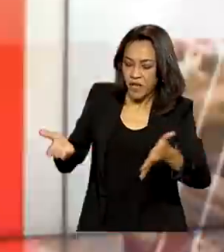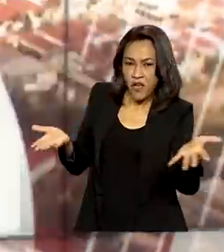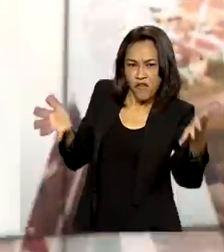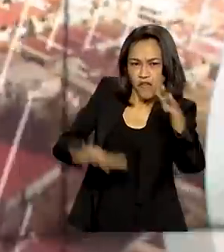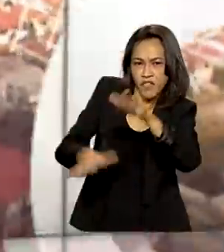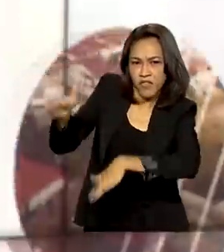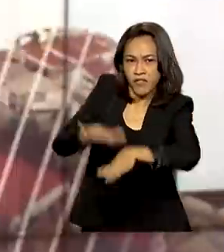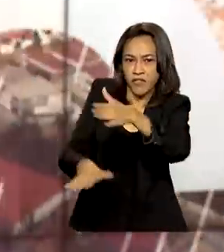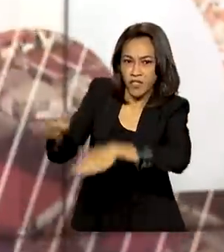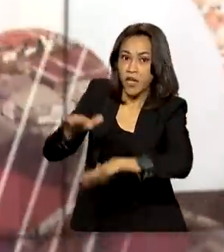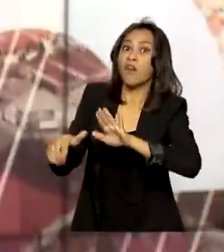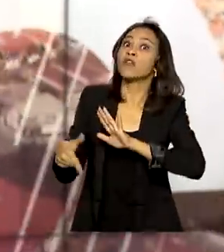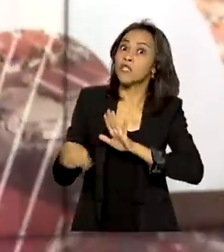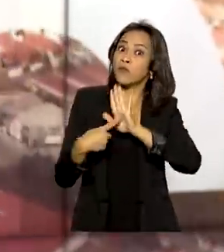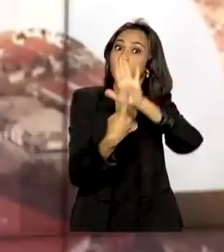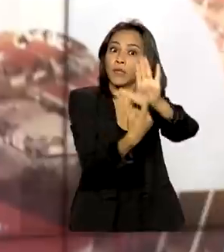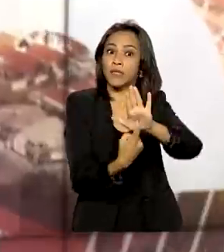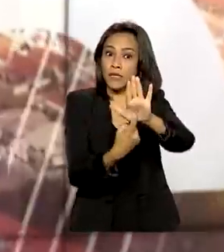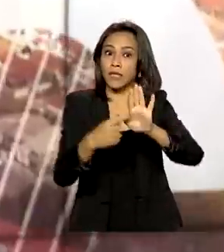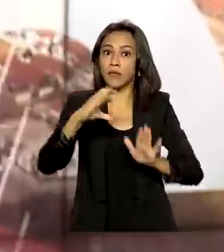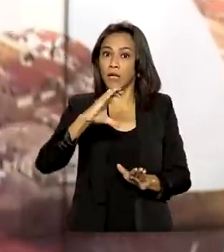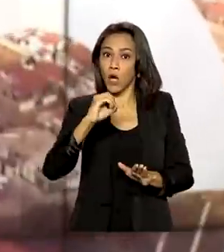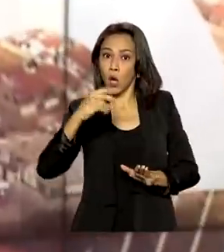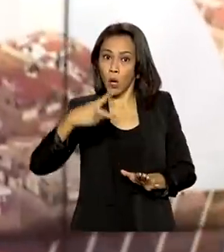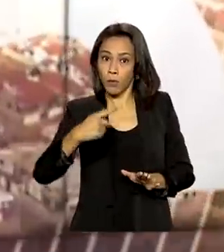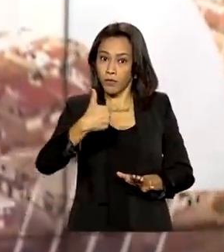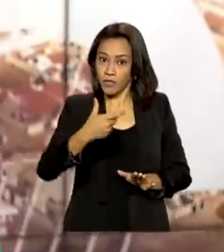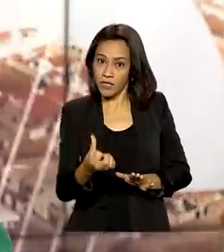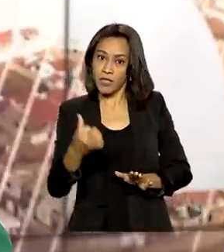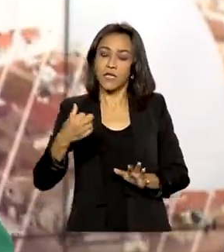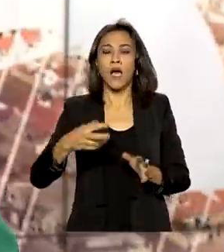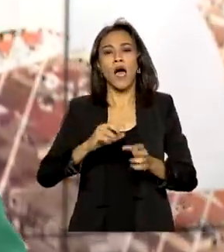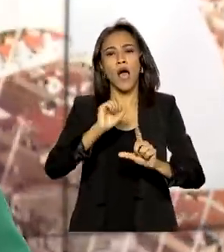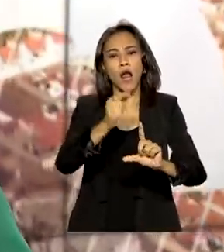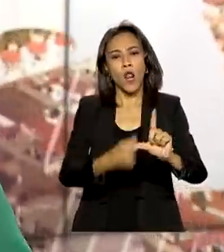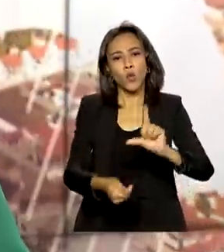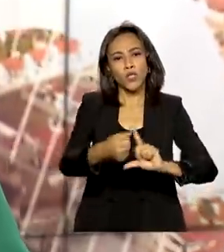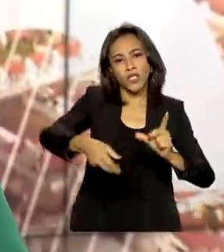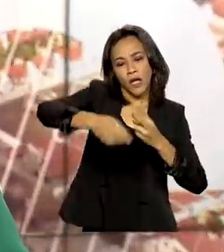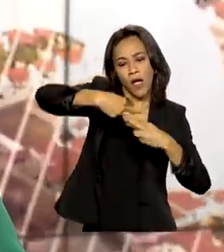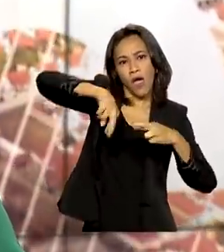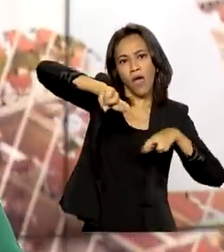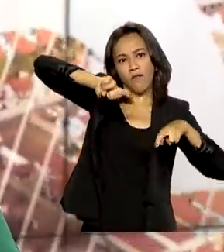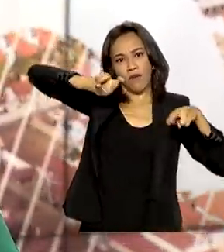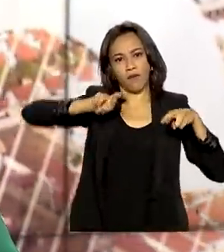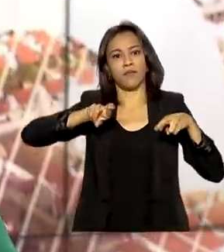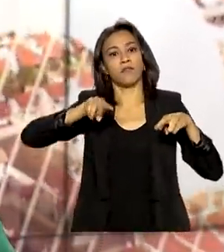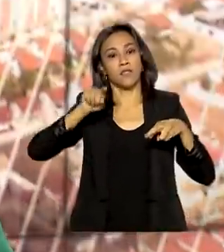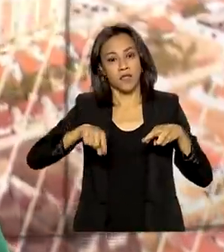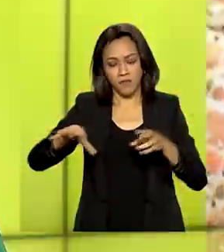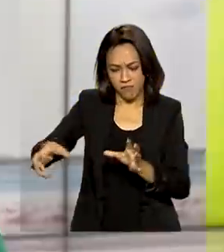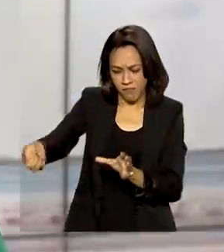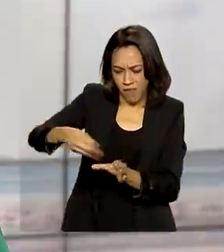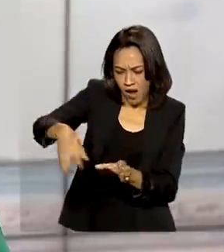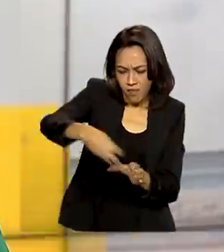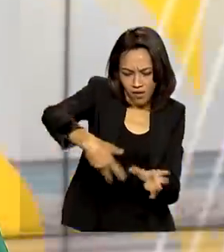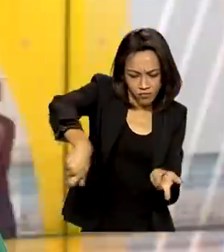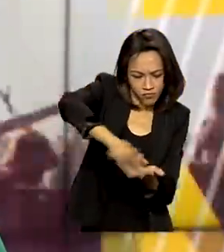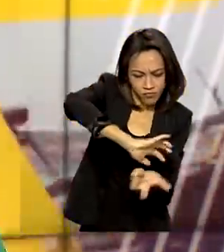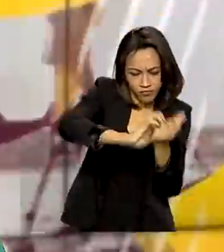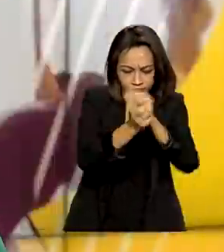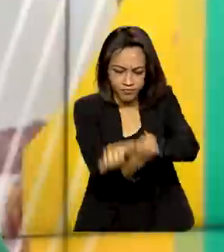apresentada na COP26. A logística reversa, que dá destinação adequada aos materiais descartados, como